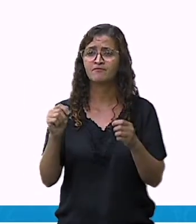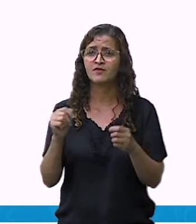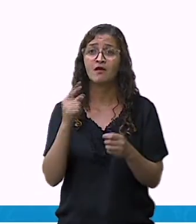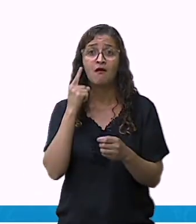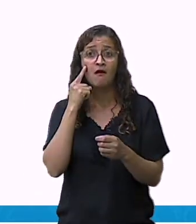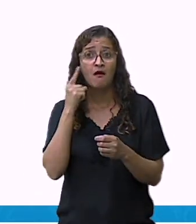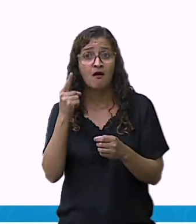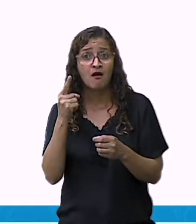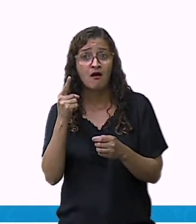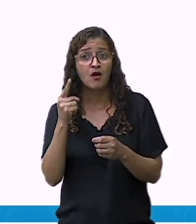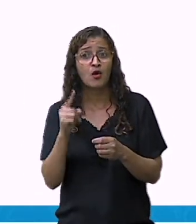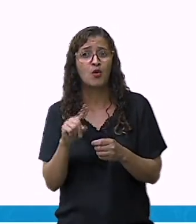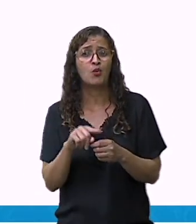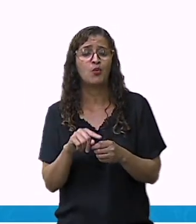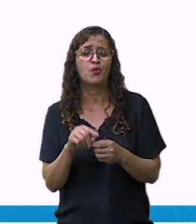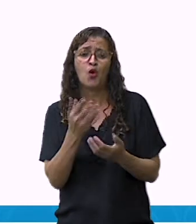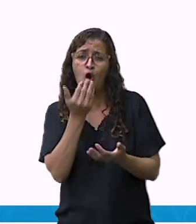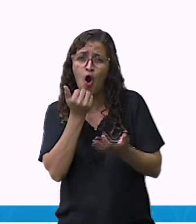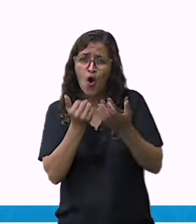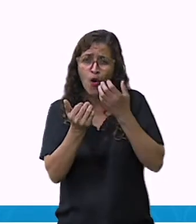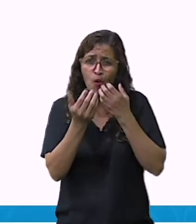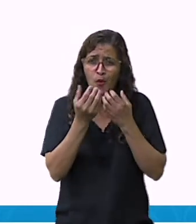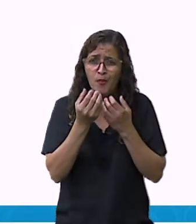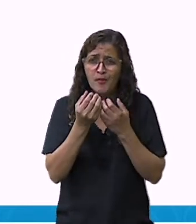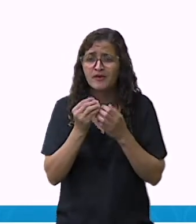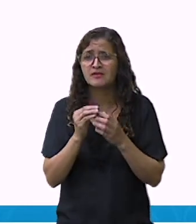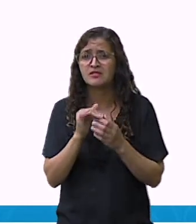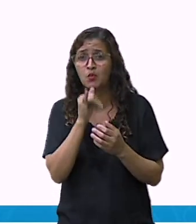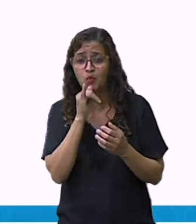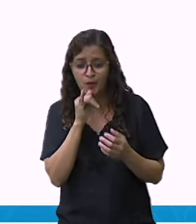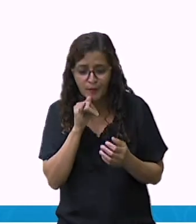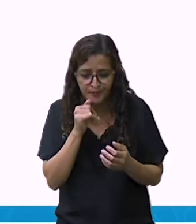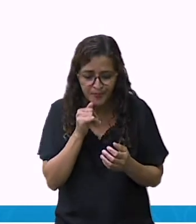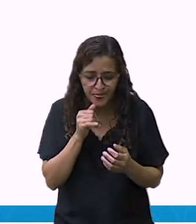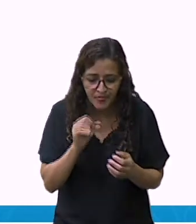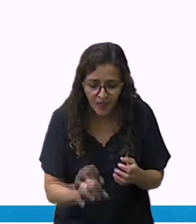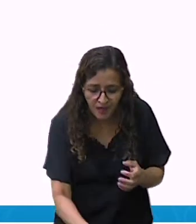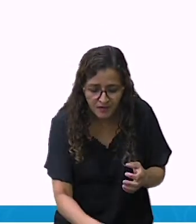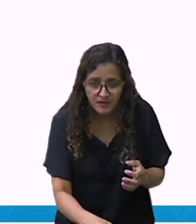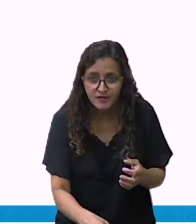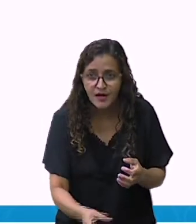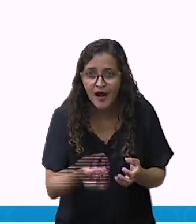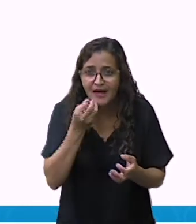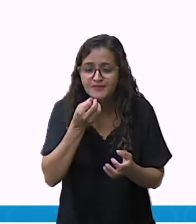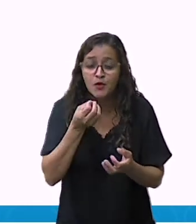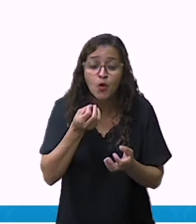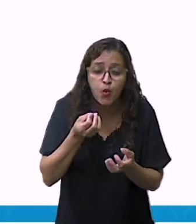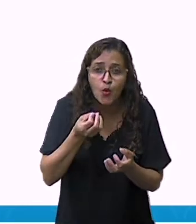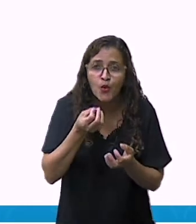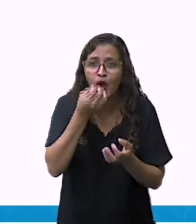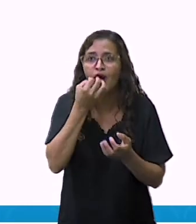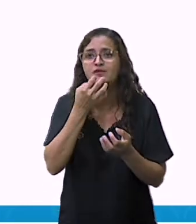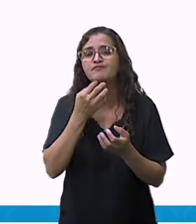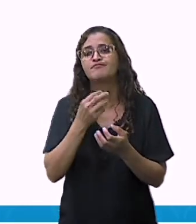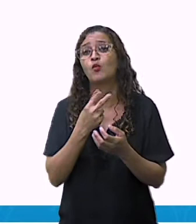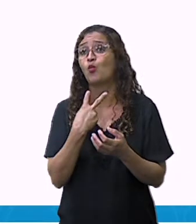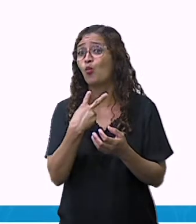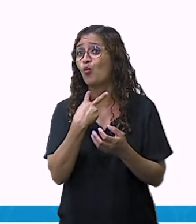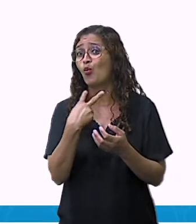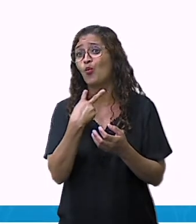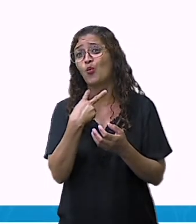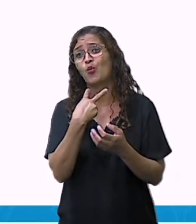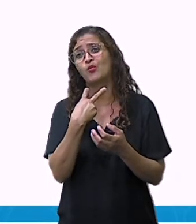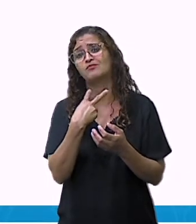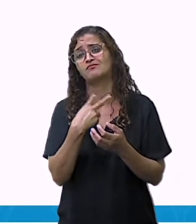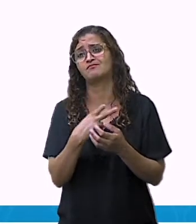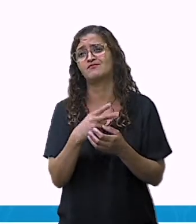comer algo sujo. Caiu no chão, você dá uma salpradinha e come. Então, não